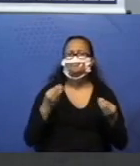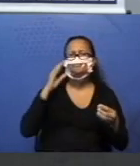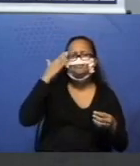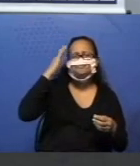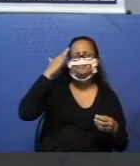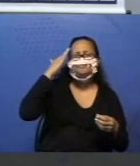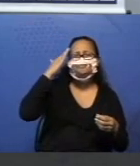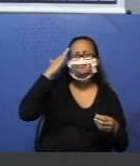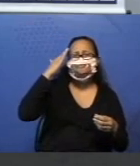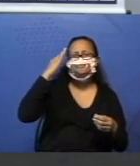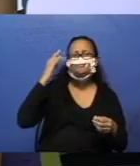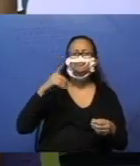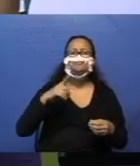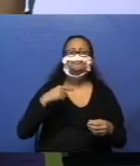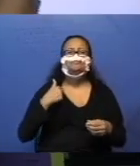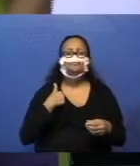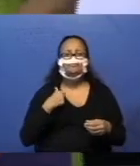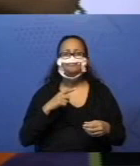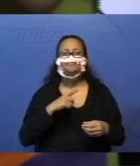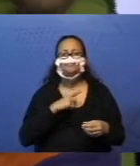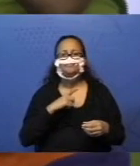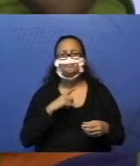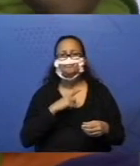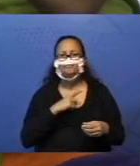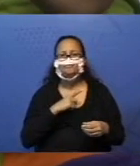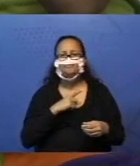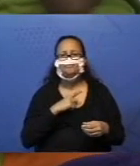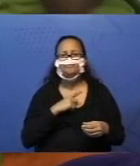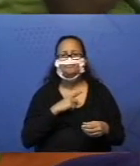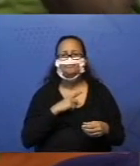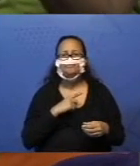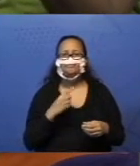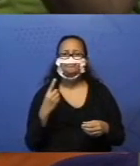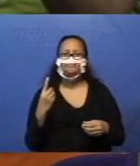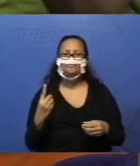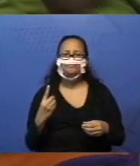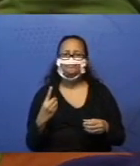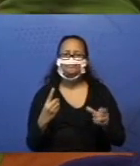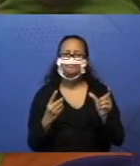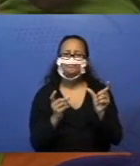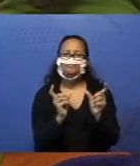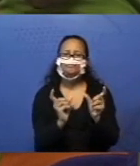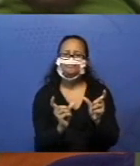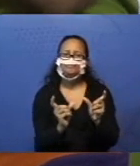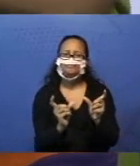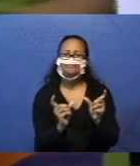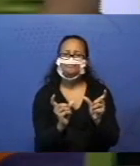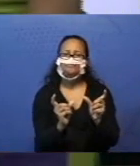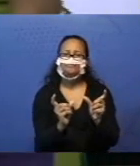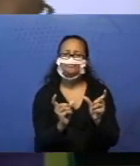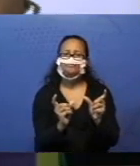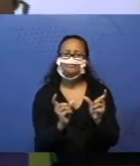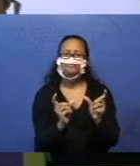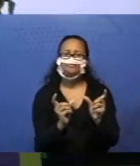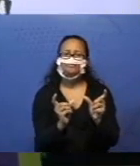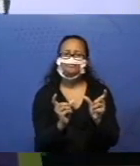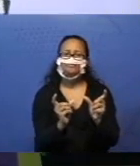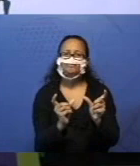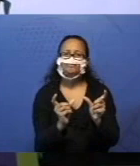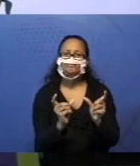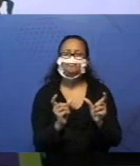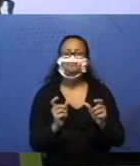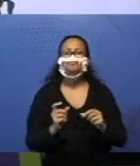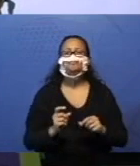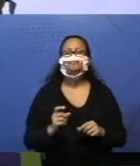uma parcela. Lembra que o menino lá falou que são duas parcelas e o total? Se eu tiver